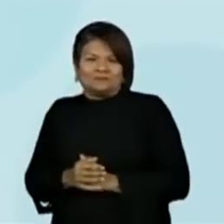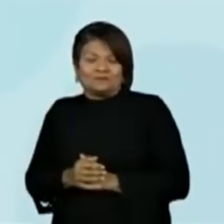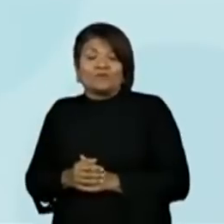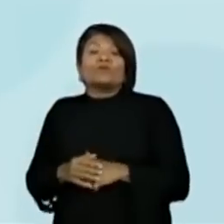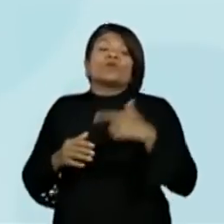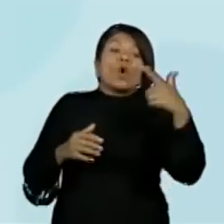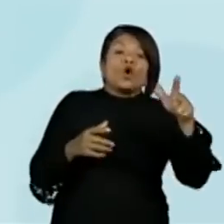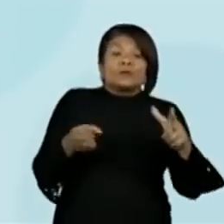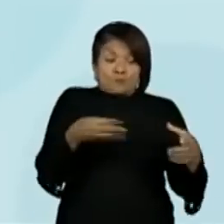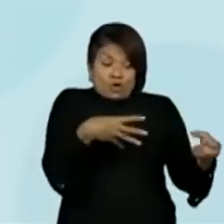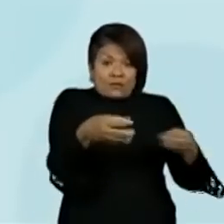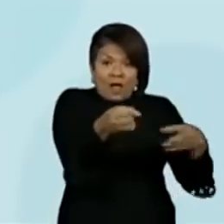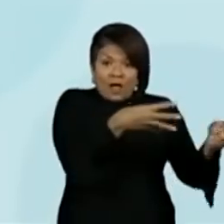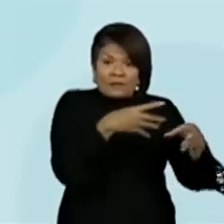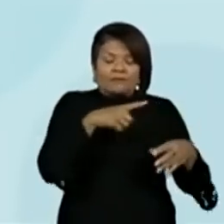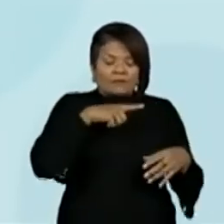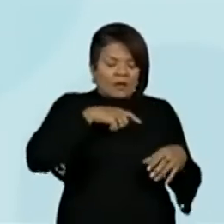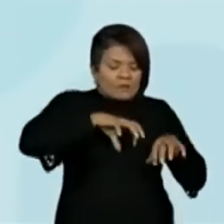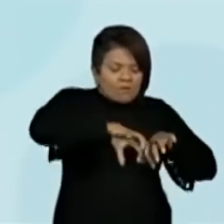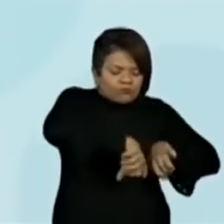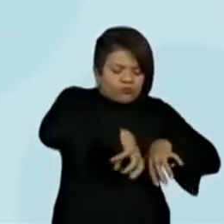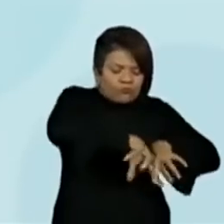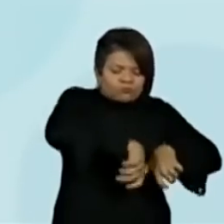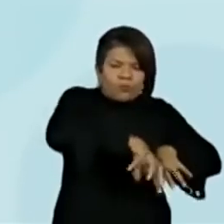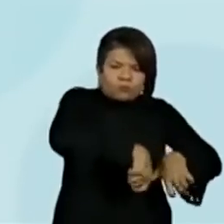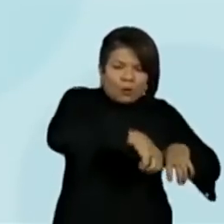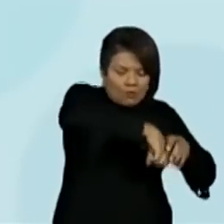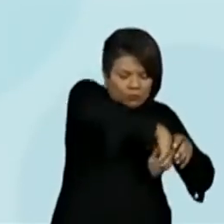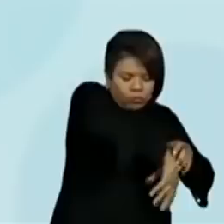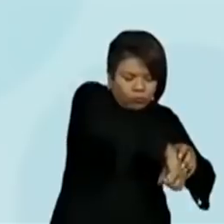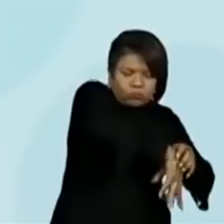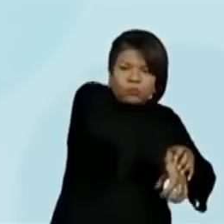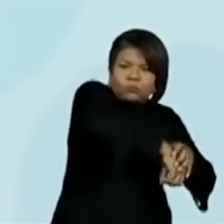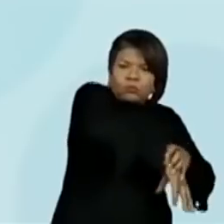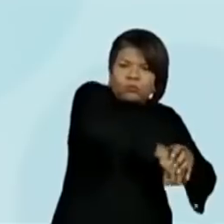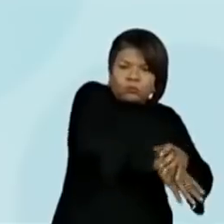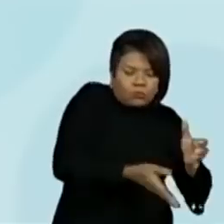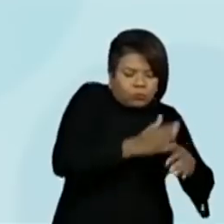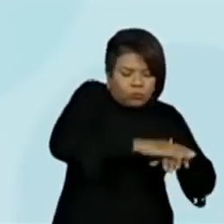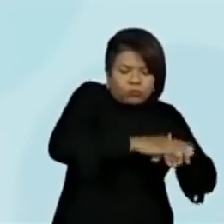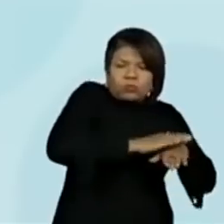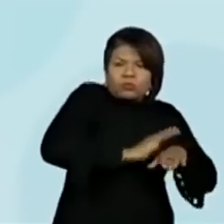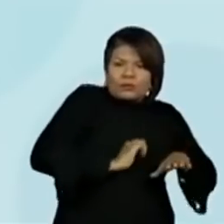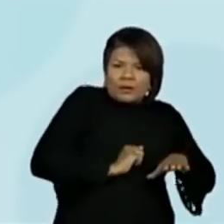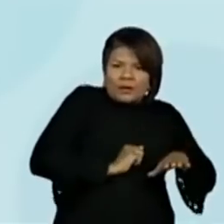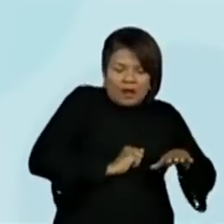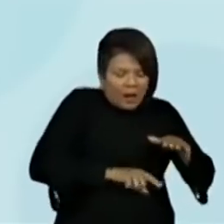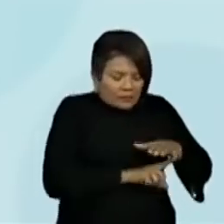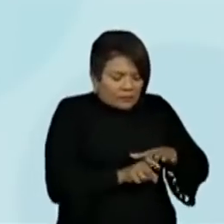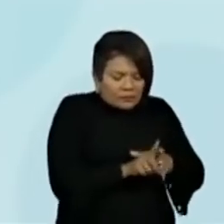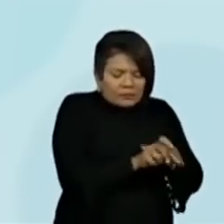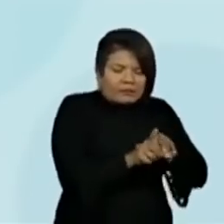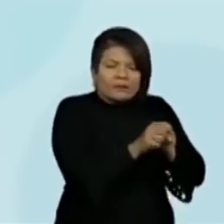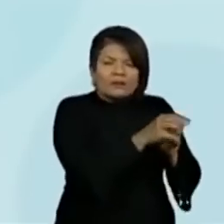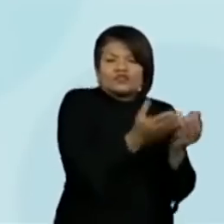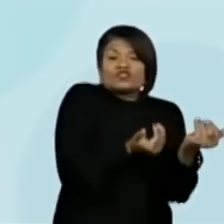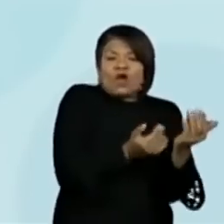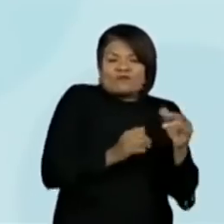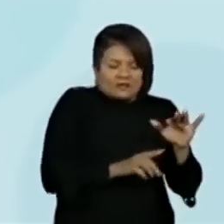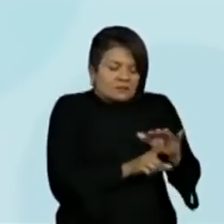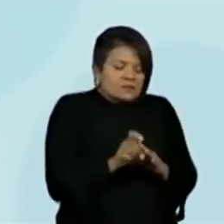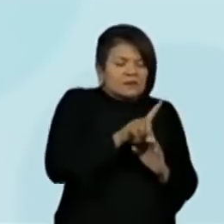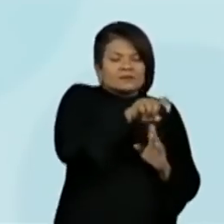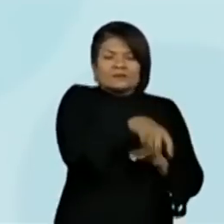dentro de buracos cavados no solo, onde os filhotes se desenvolvem até a juventude. Então, aqui está de onde esse